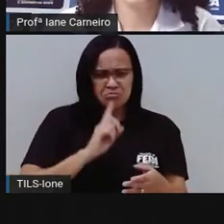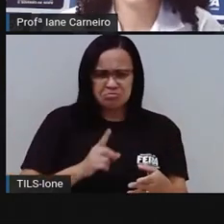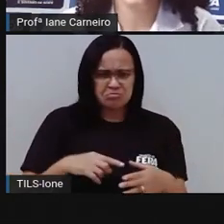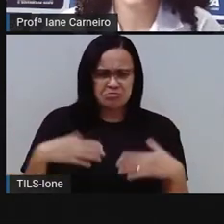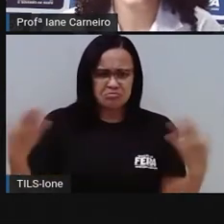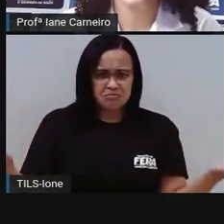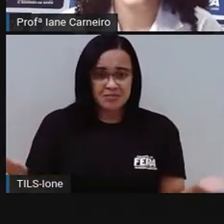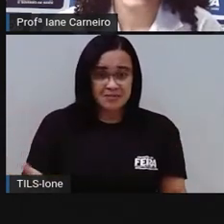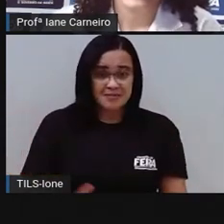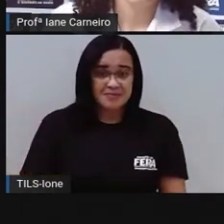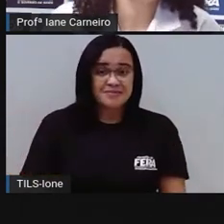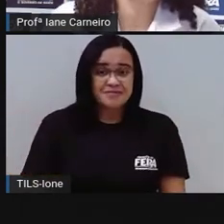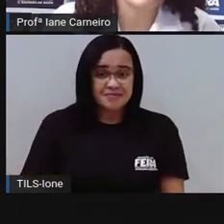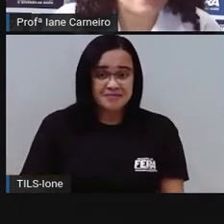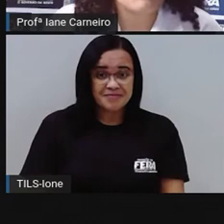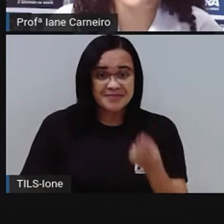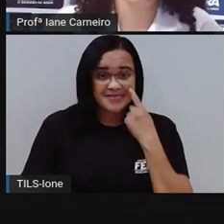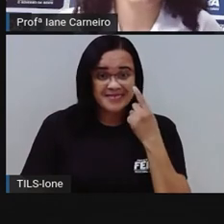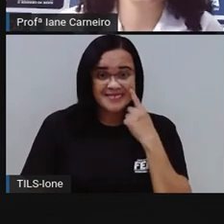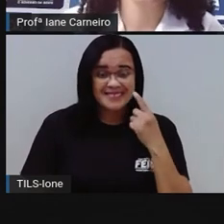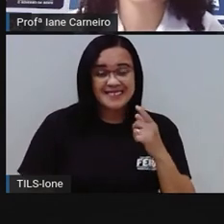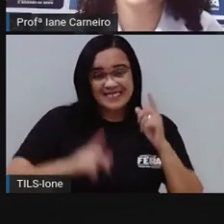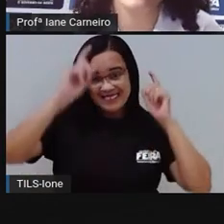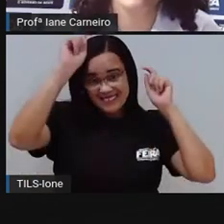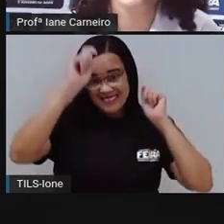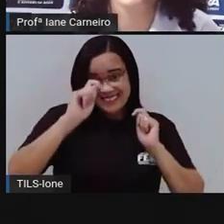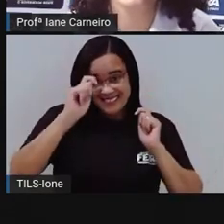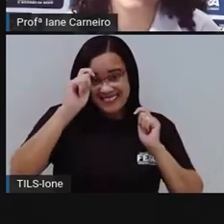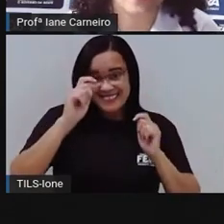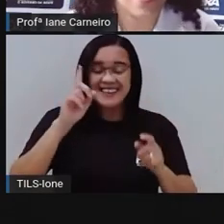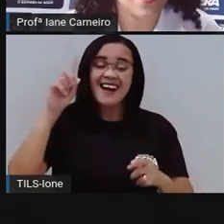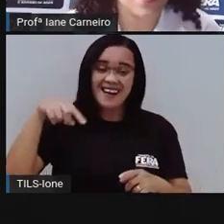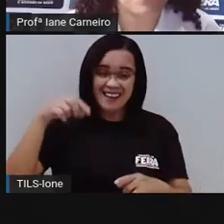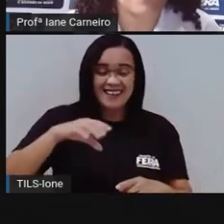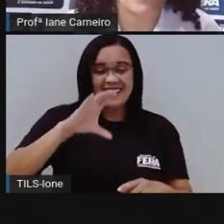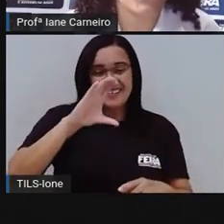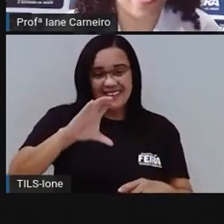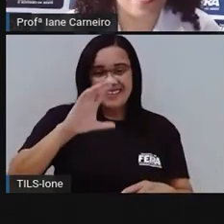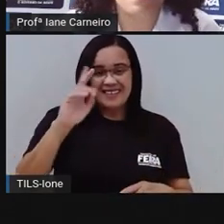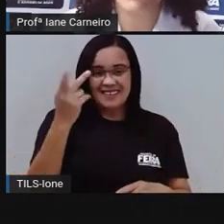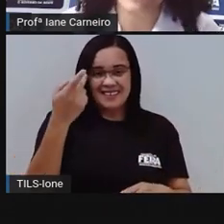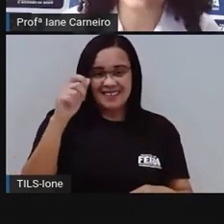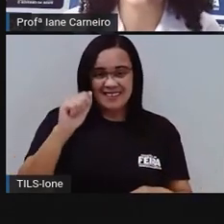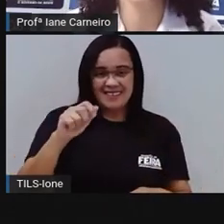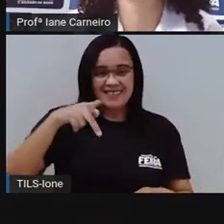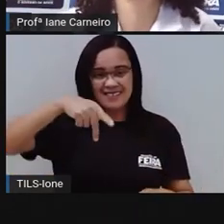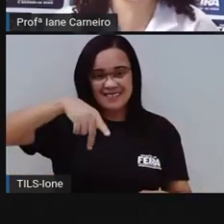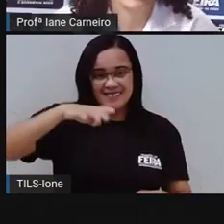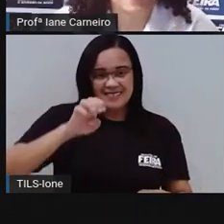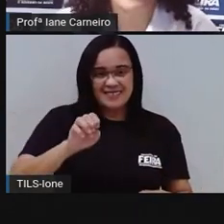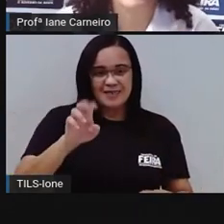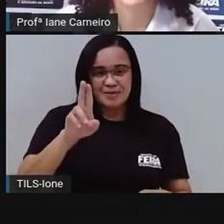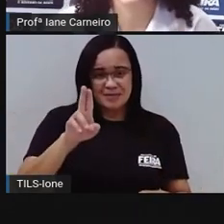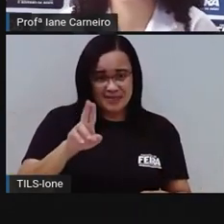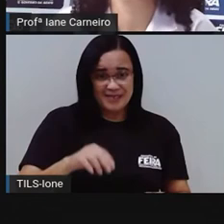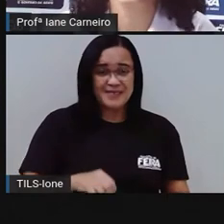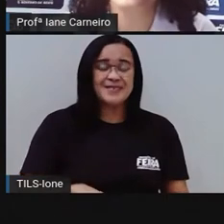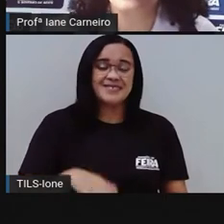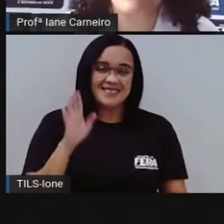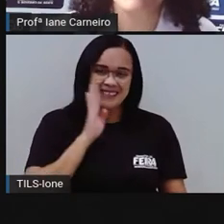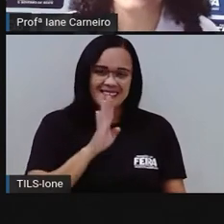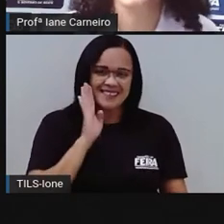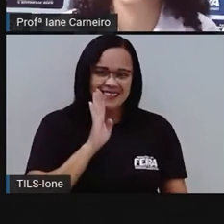Vamos ver? É o chapéu. Ó, chá. A palavra chapéu. Legal, é isso, hein?